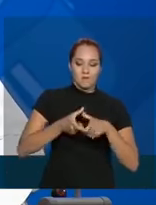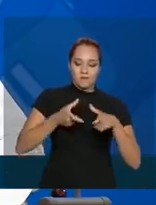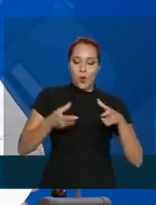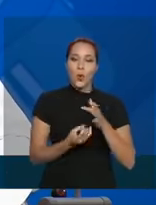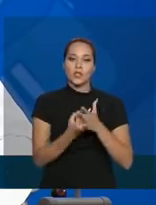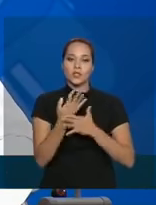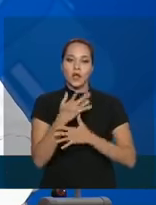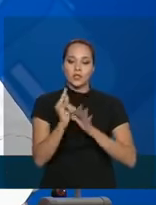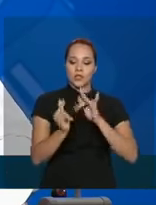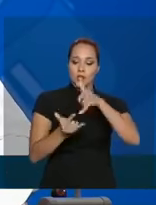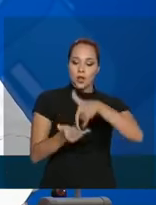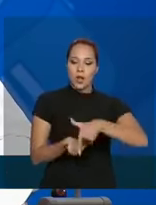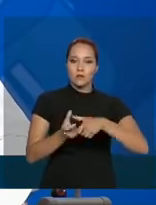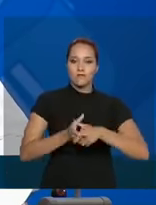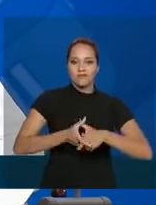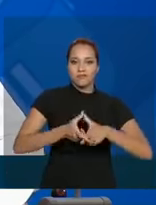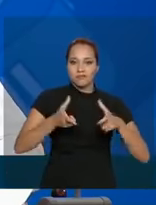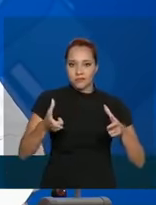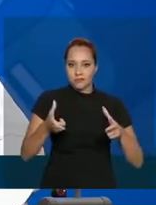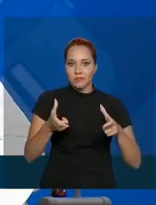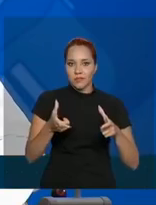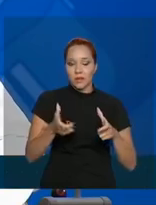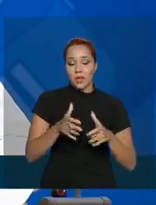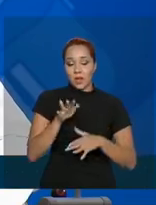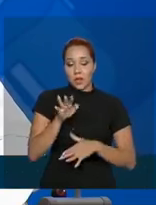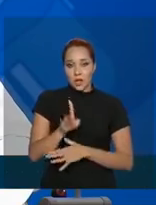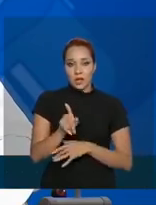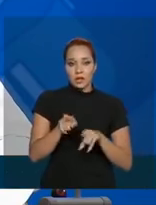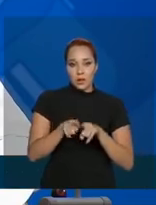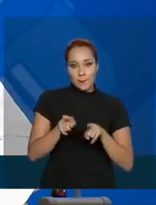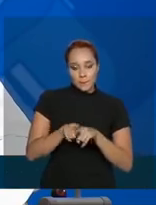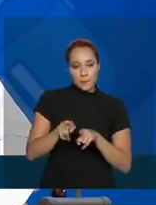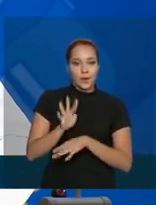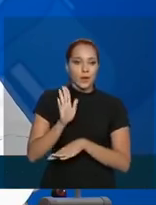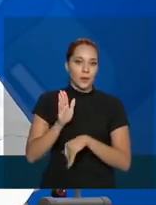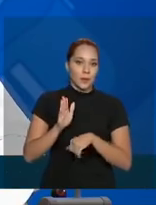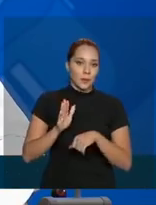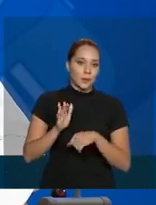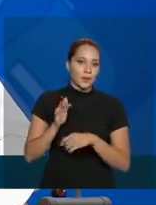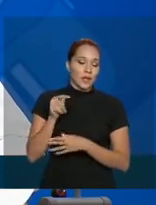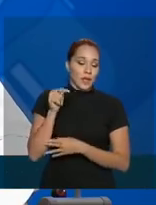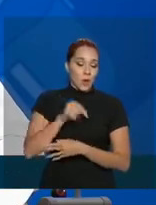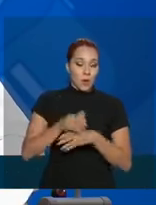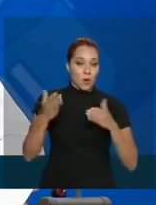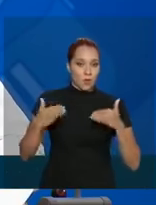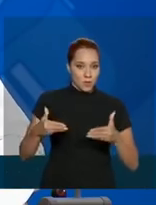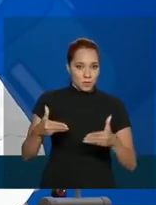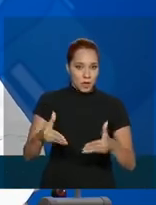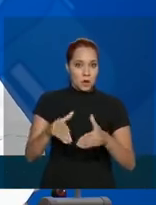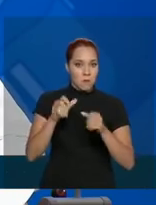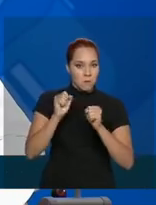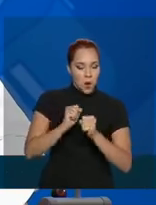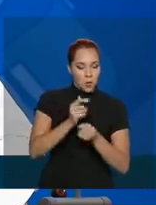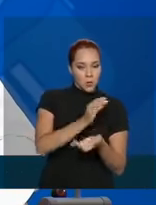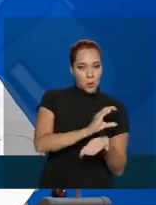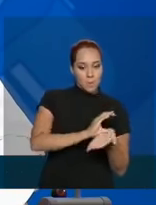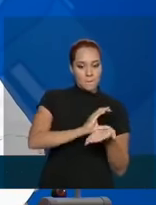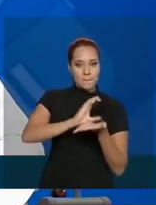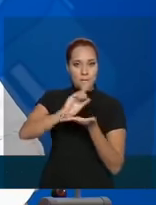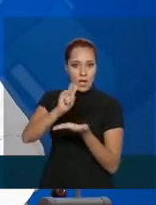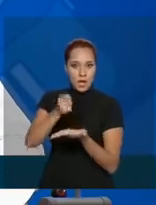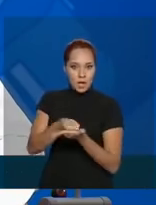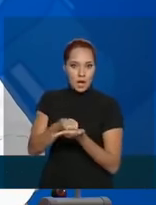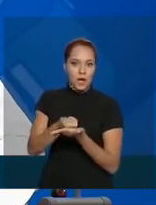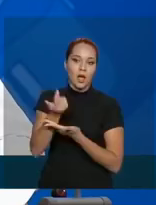número de leitos de UTI e com a habilitação o Ministério pode custear o